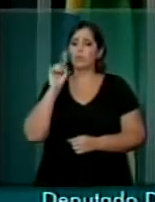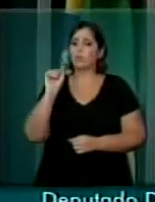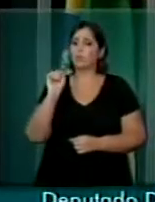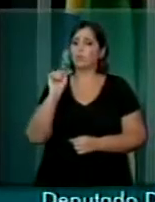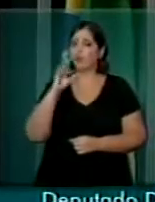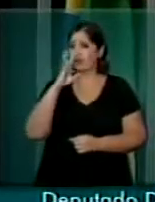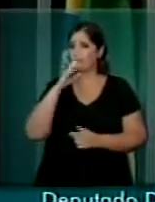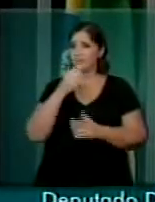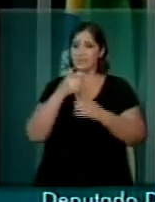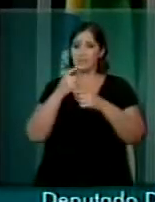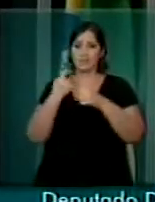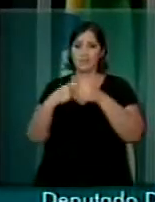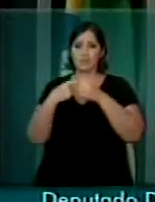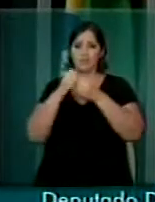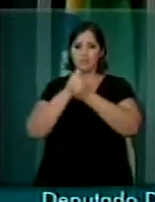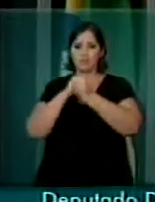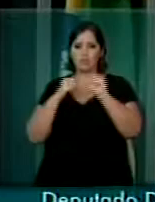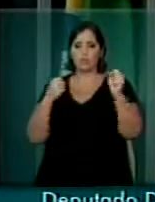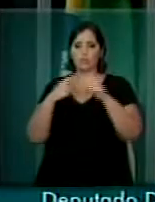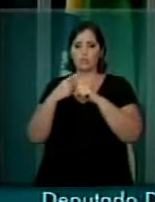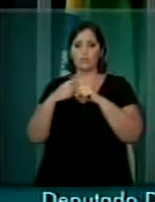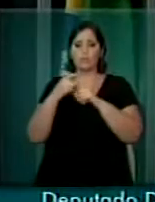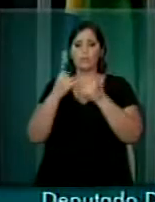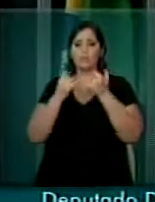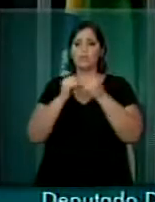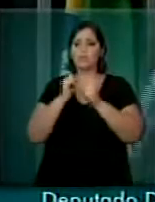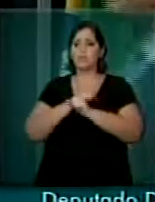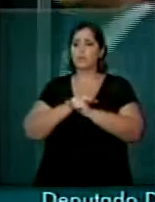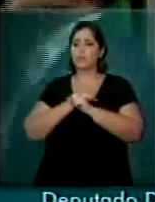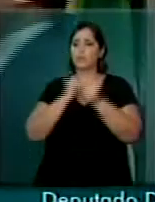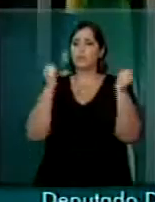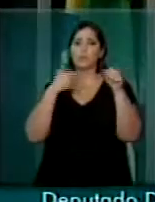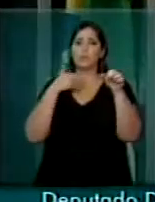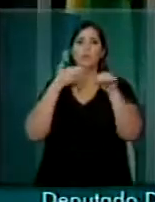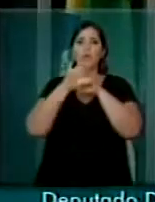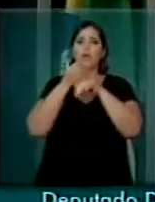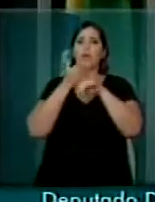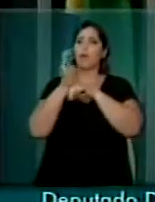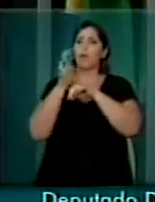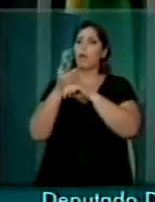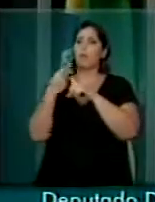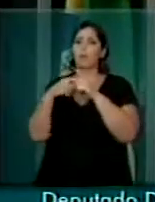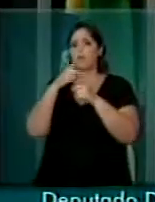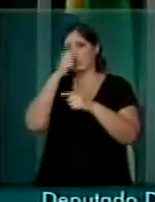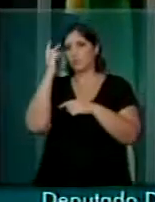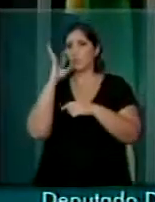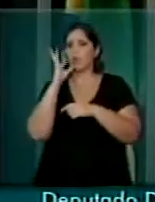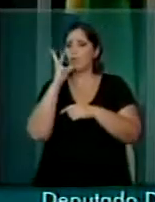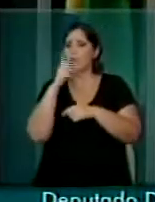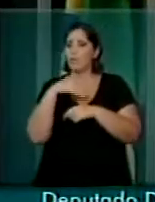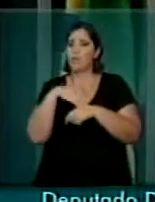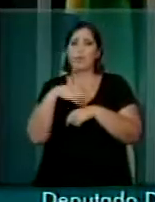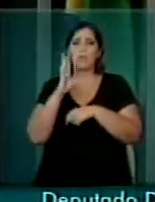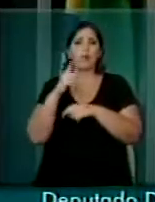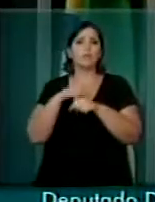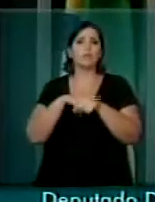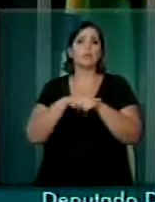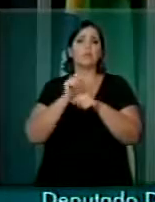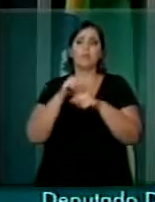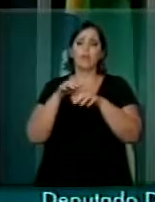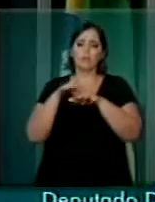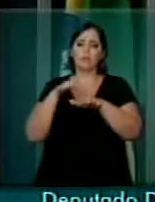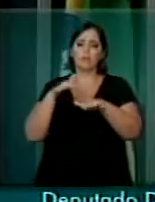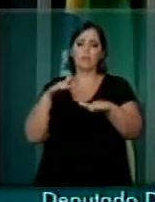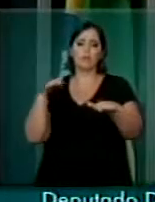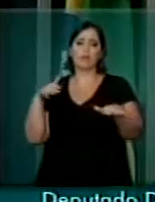que é quase impossível se locomover, as pessoas gastam muito mais tempo no trânsito